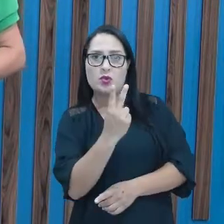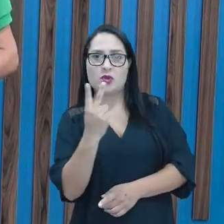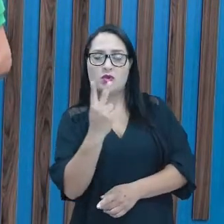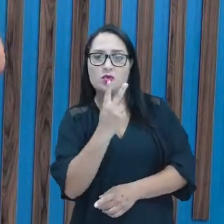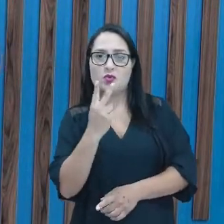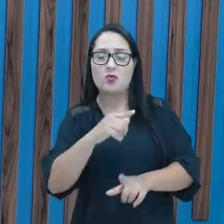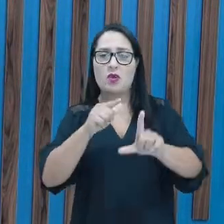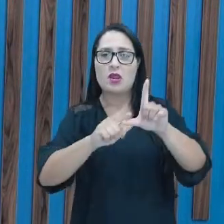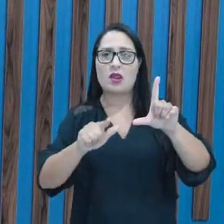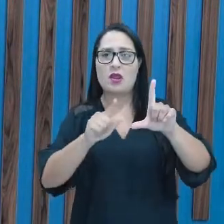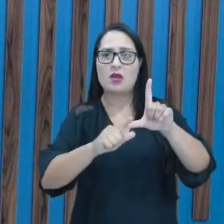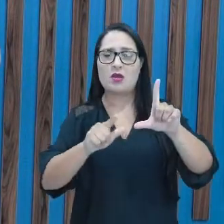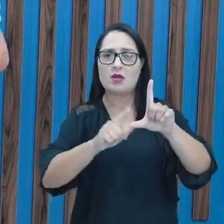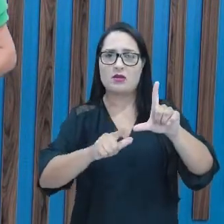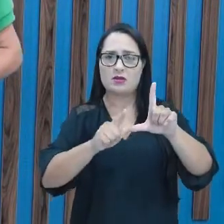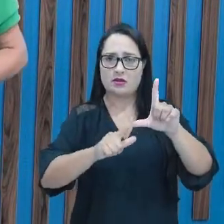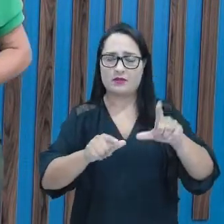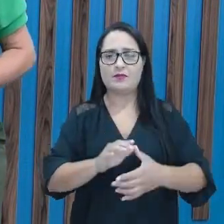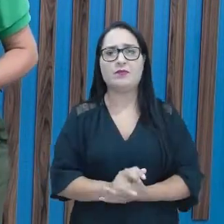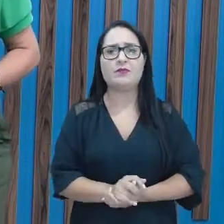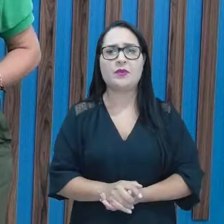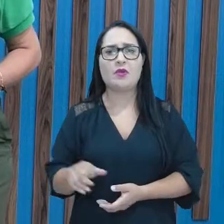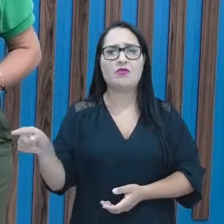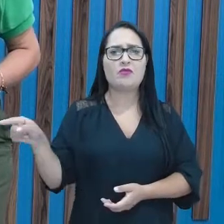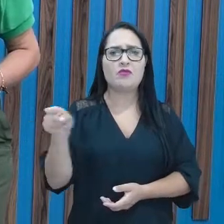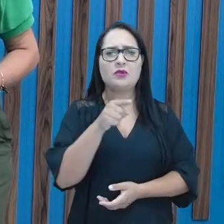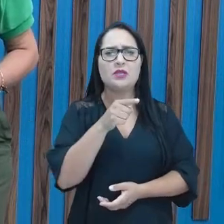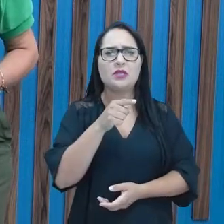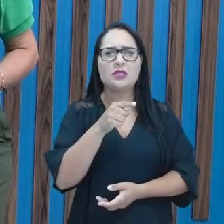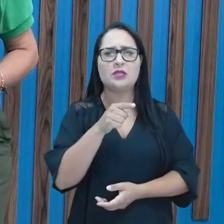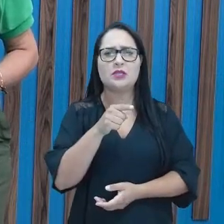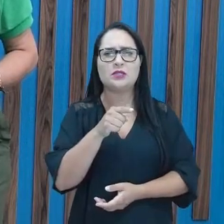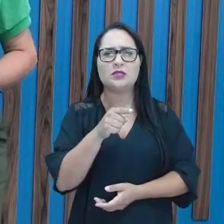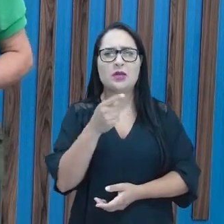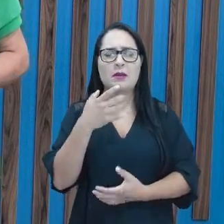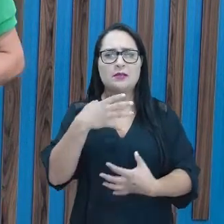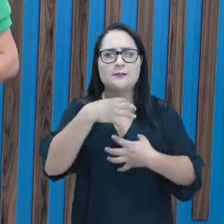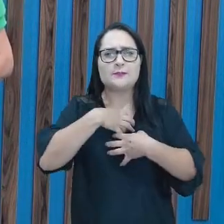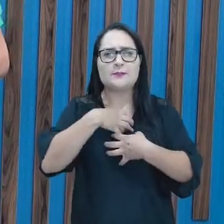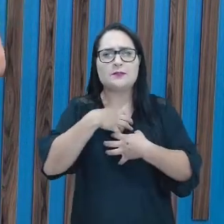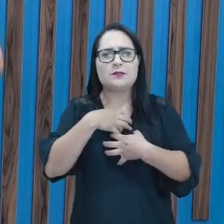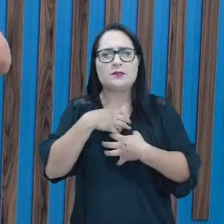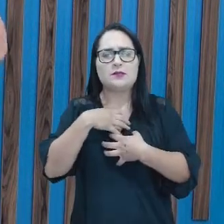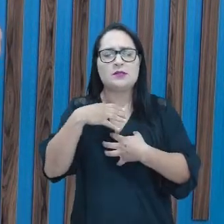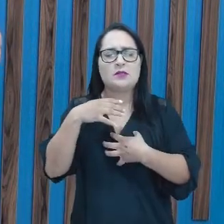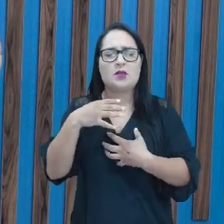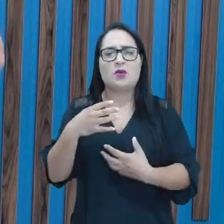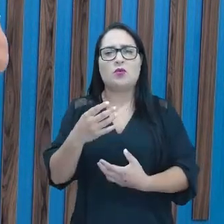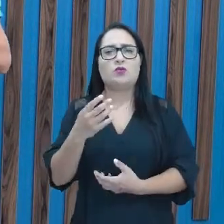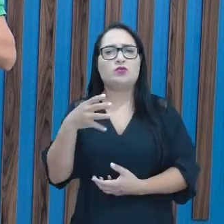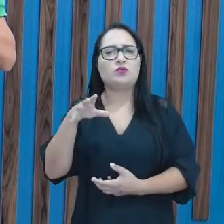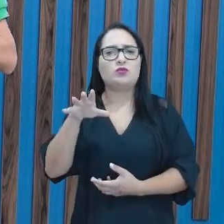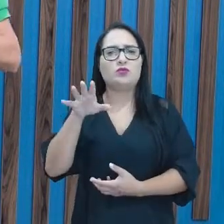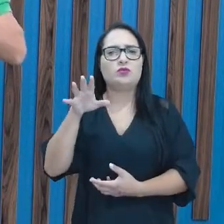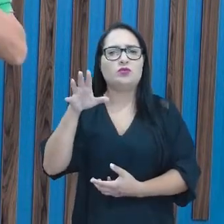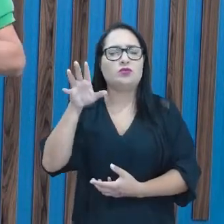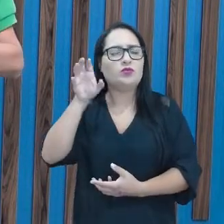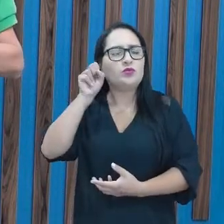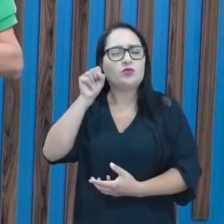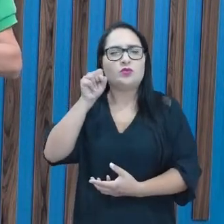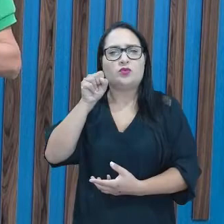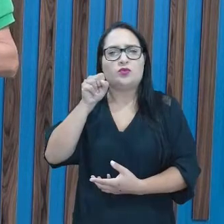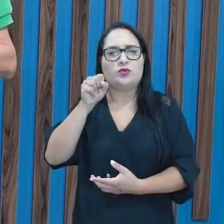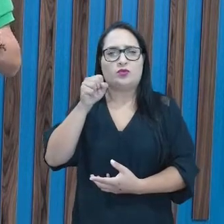você escuta o som das duas consoantes, gente? Muita gente confunde